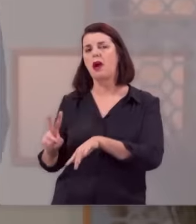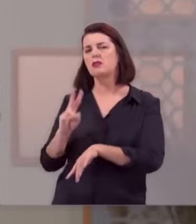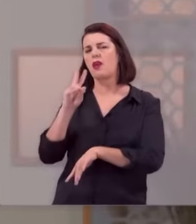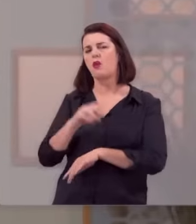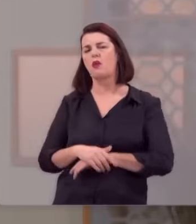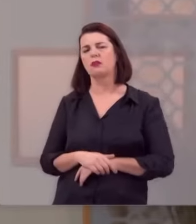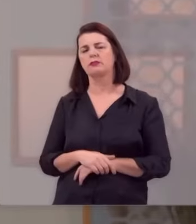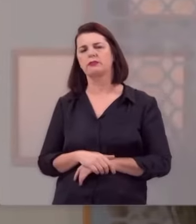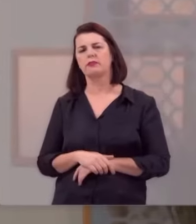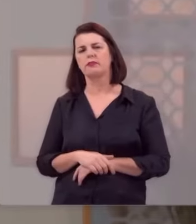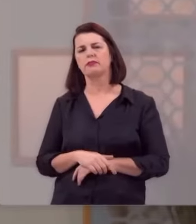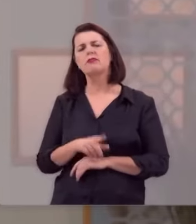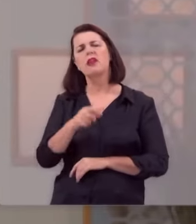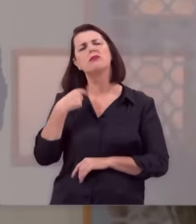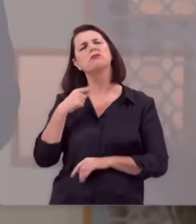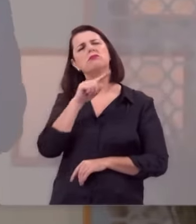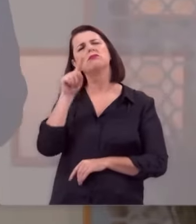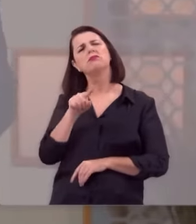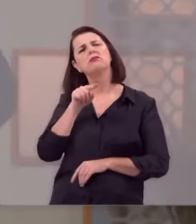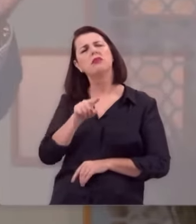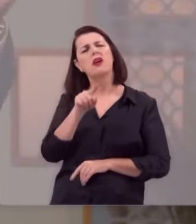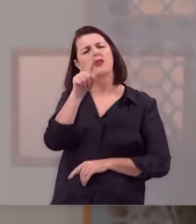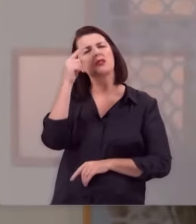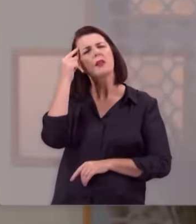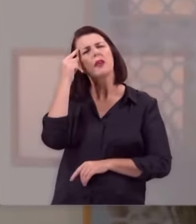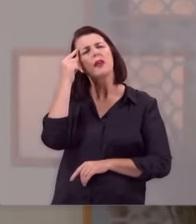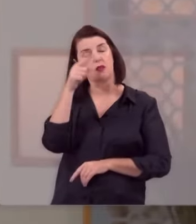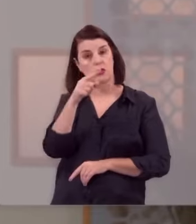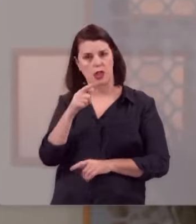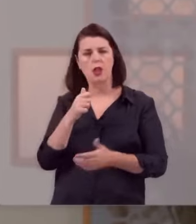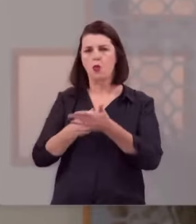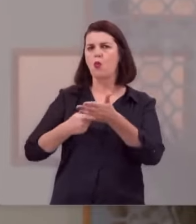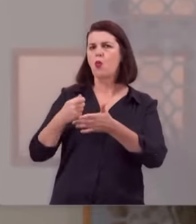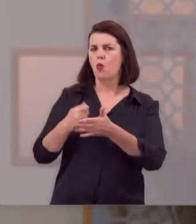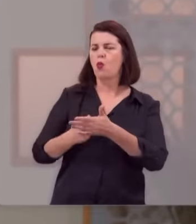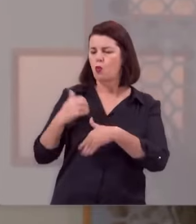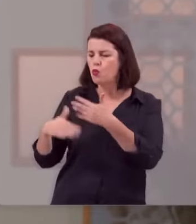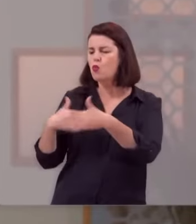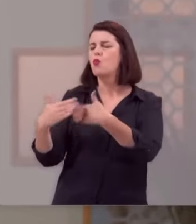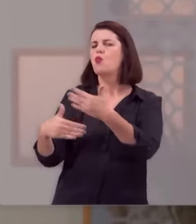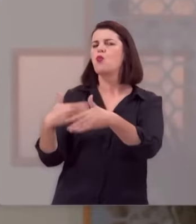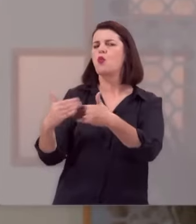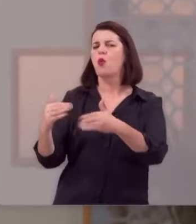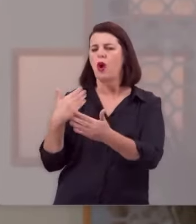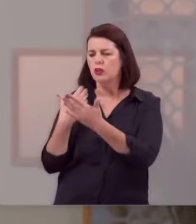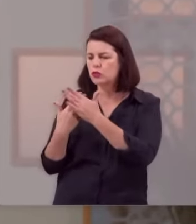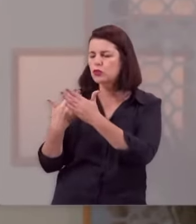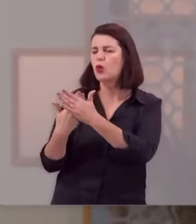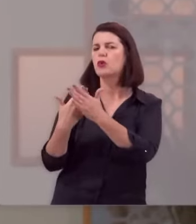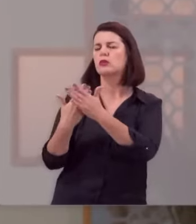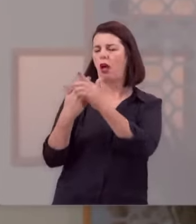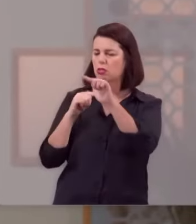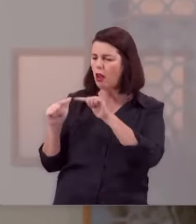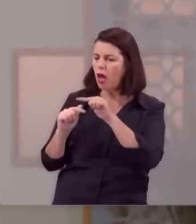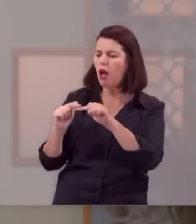Então eu quero encorajar você a lutar para ser uma pessoa próspera, a trabalhar com afinco, a estudar com esmero,